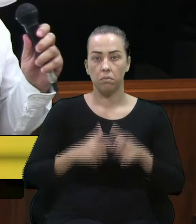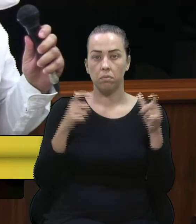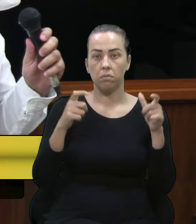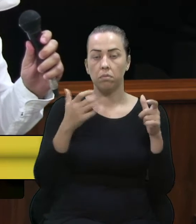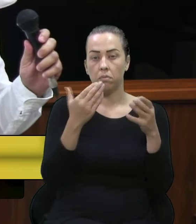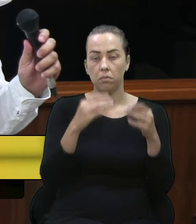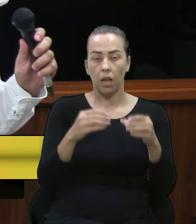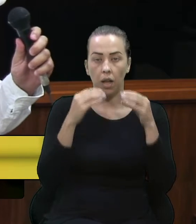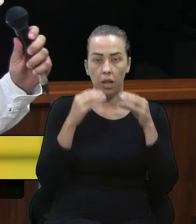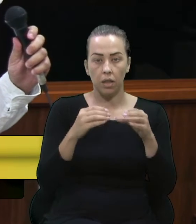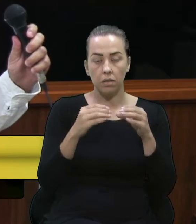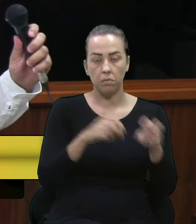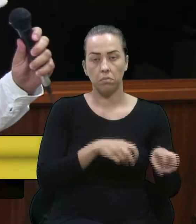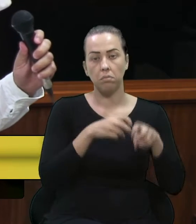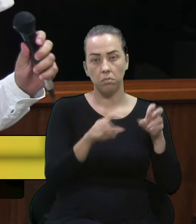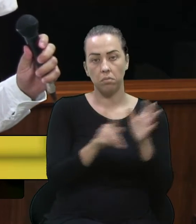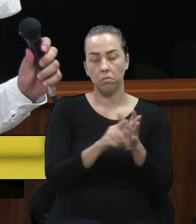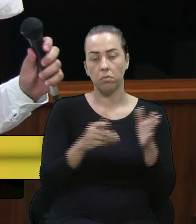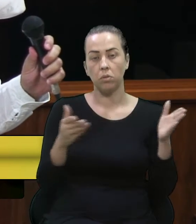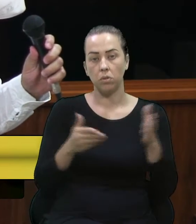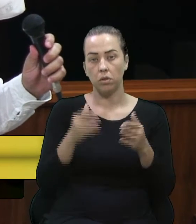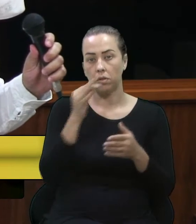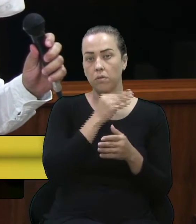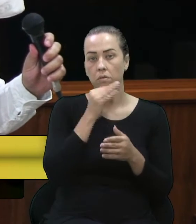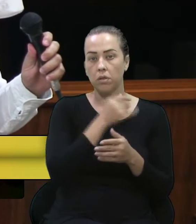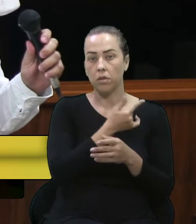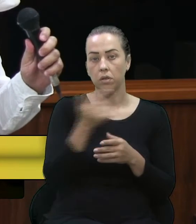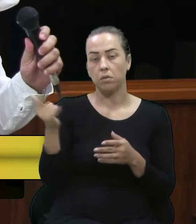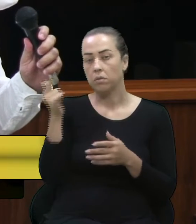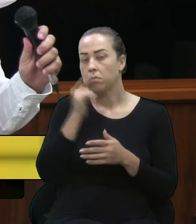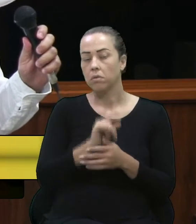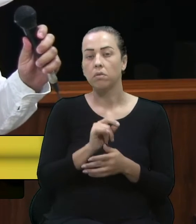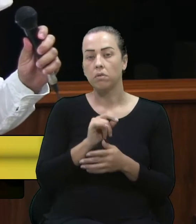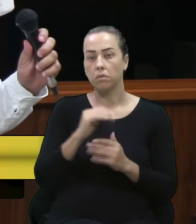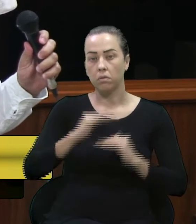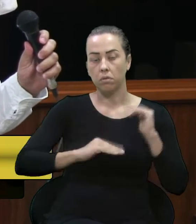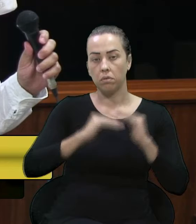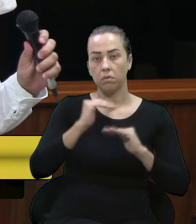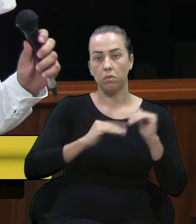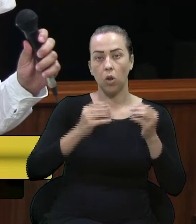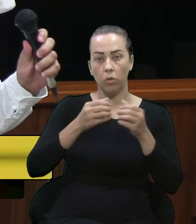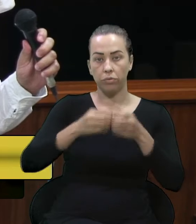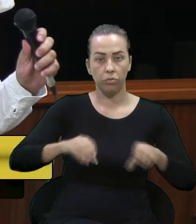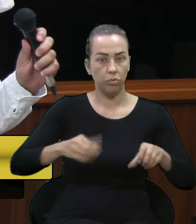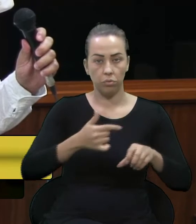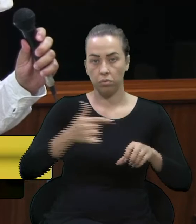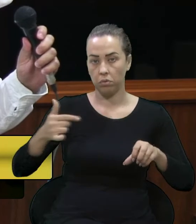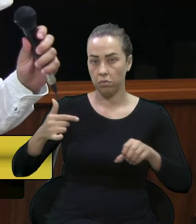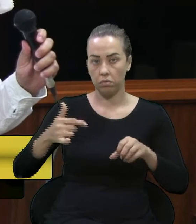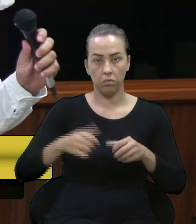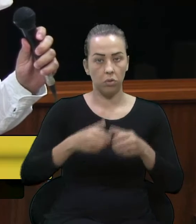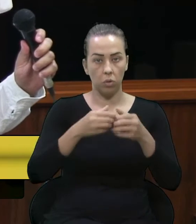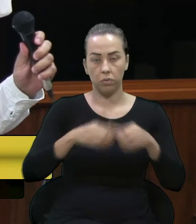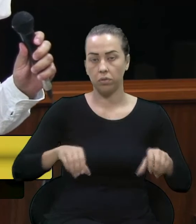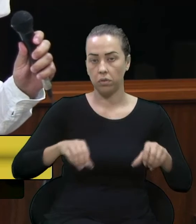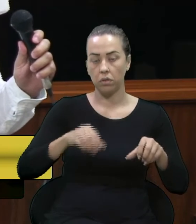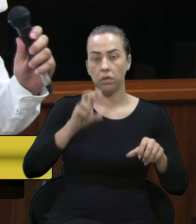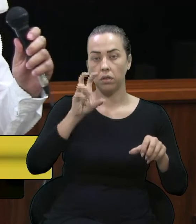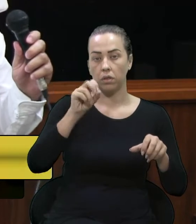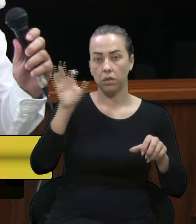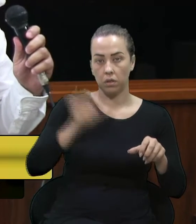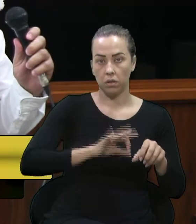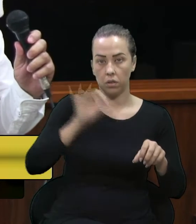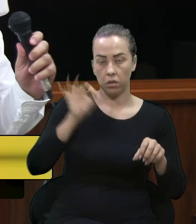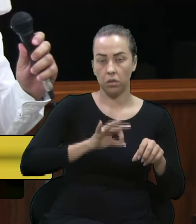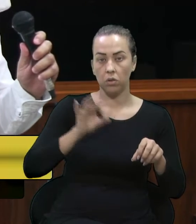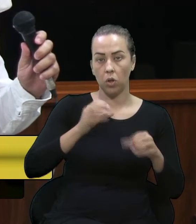merenda da agricultura familiar. E hoje Caxias não dá conta de produzir ovos. 50% da